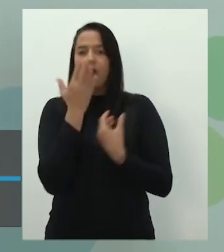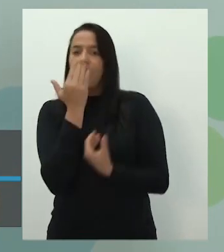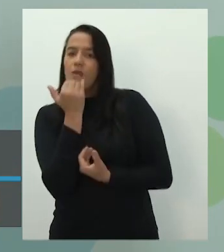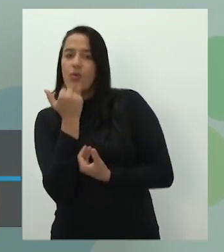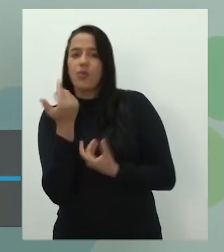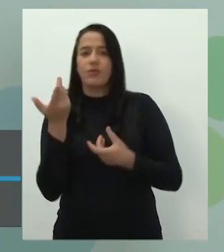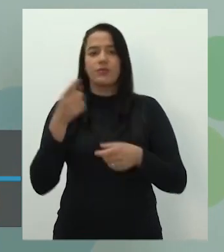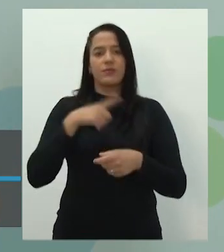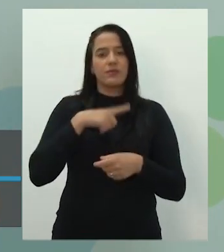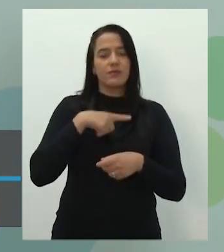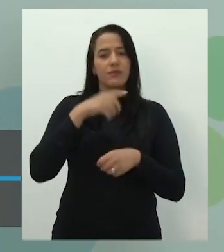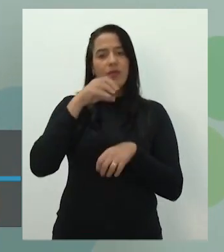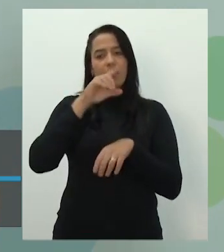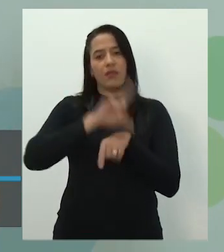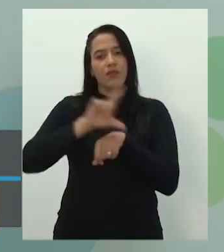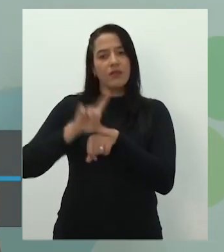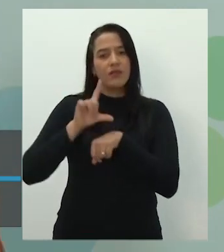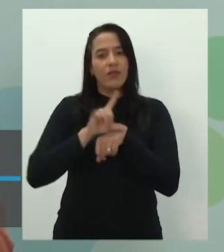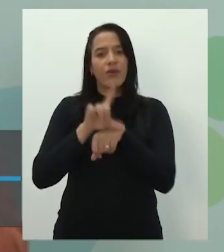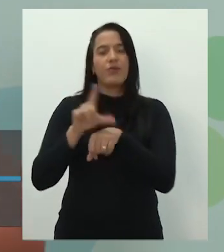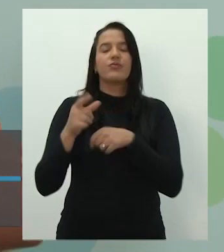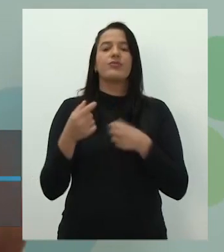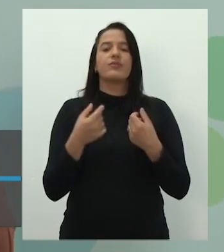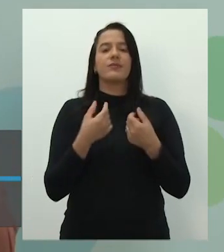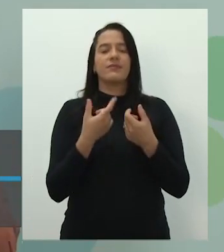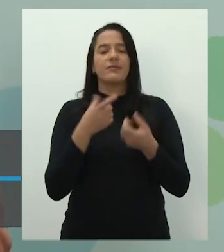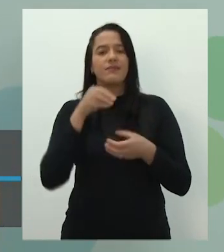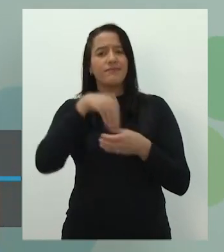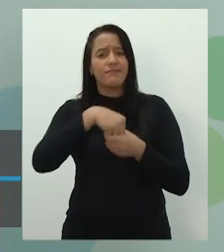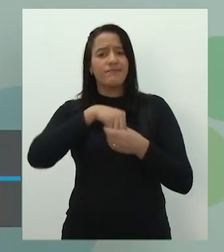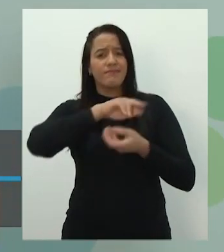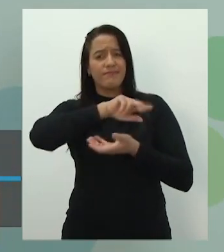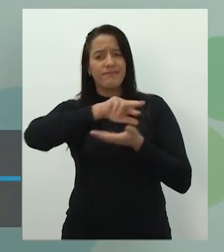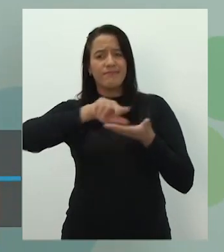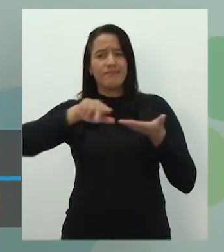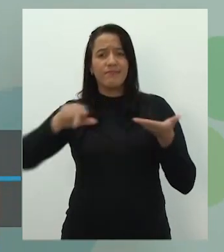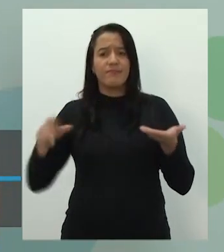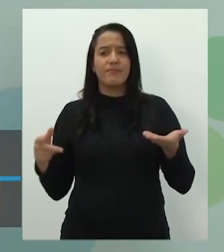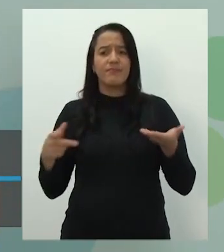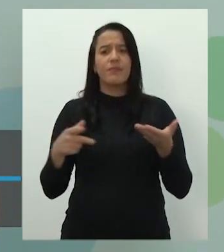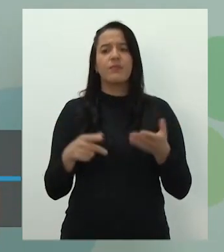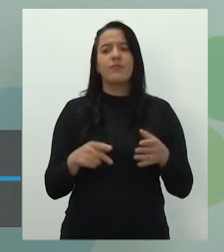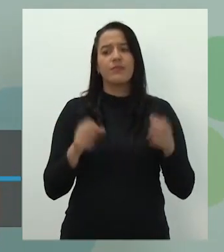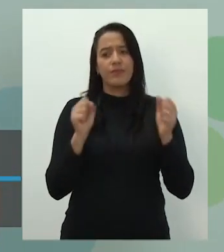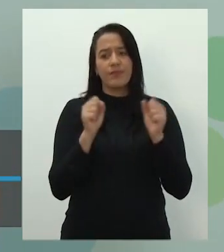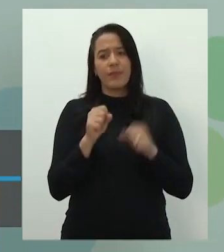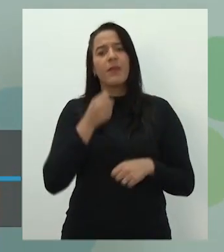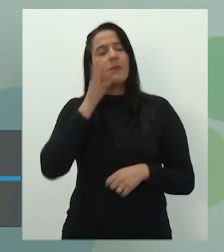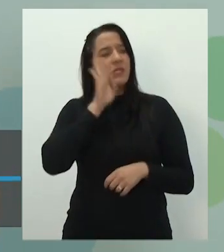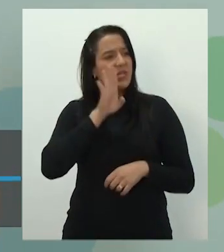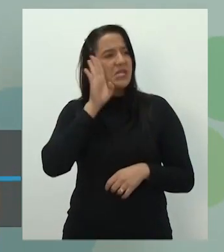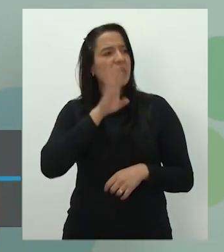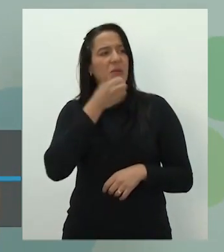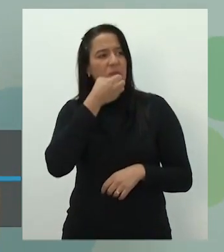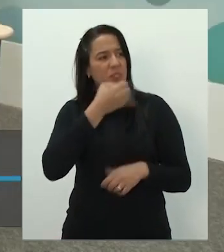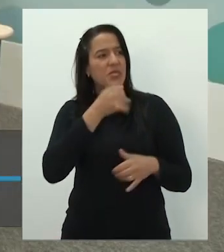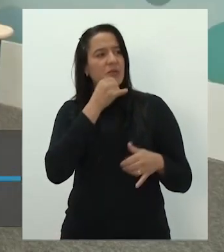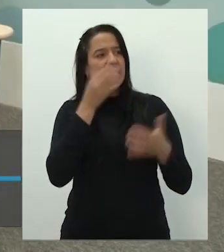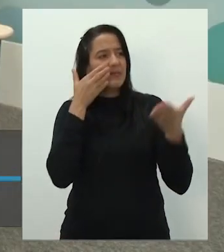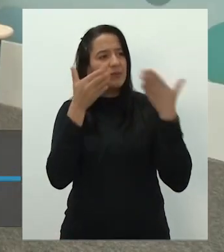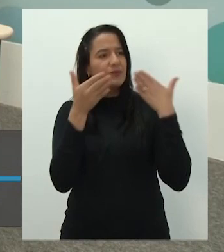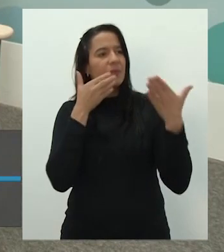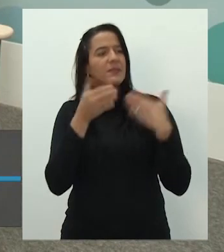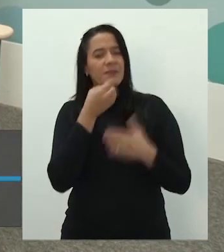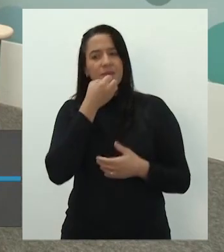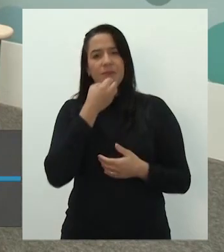tem as lojas de departamento, tem lojas que já são mais caras. A gente tem... Nossa, muito legal isso, Fernanda. Fernanda, obrigado,